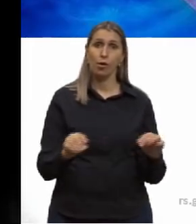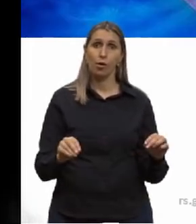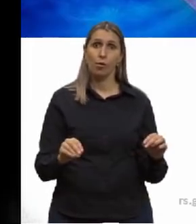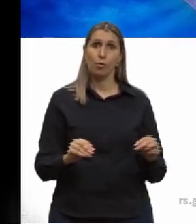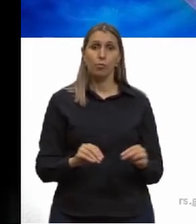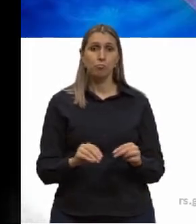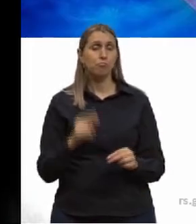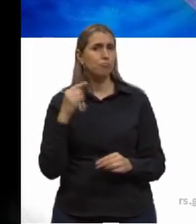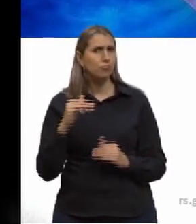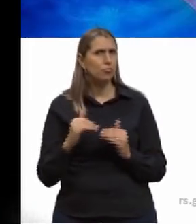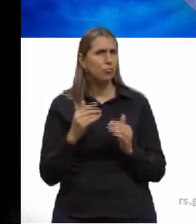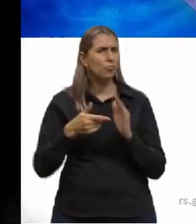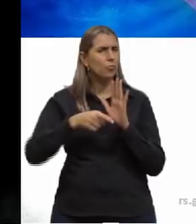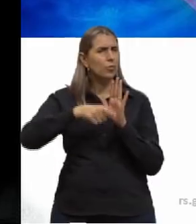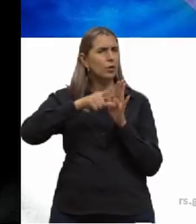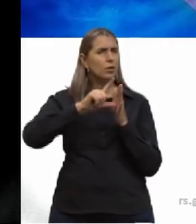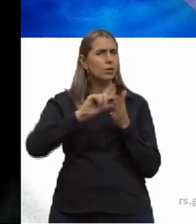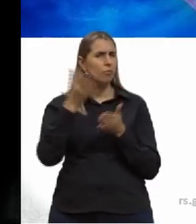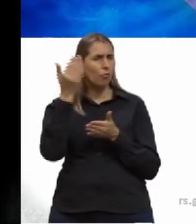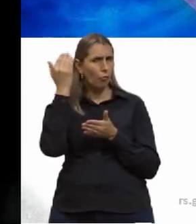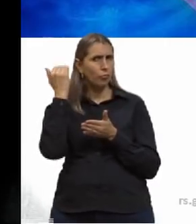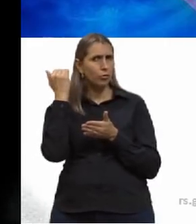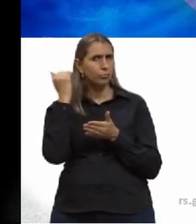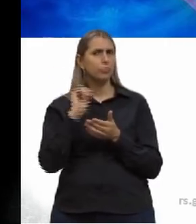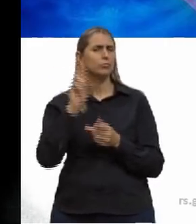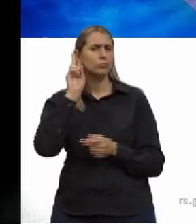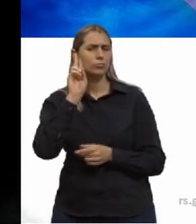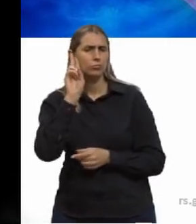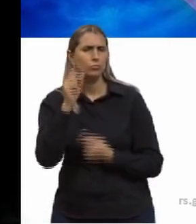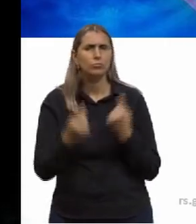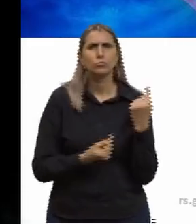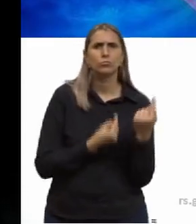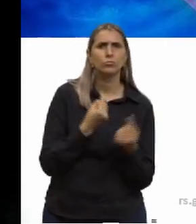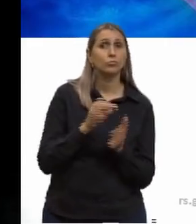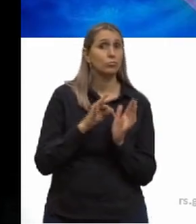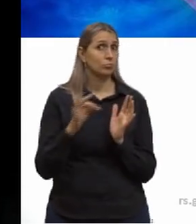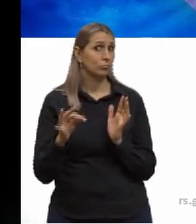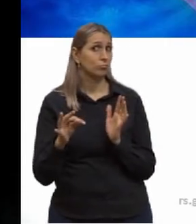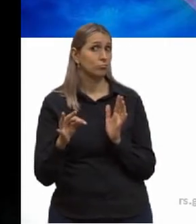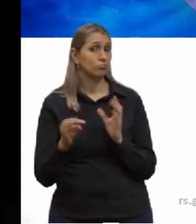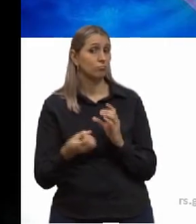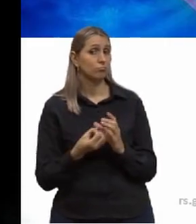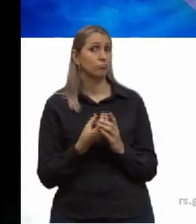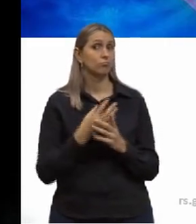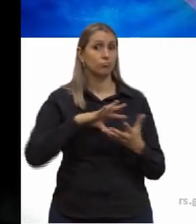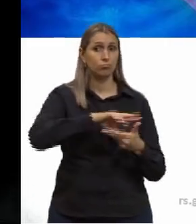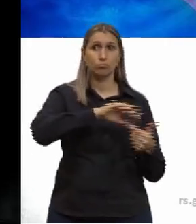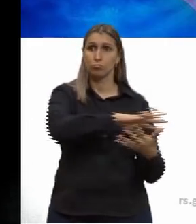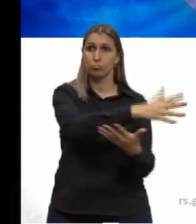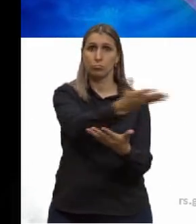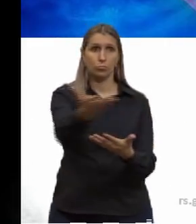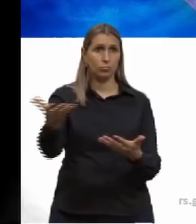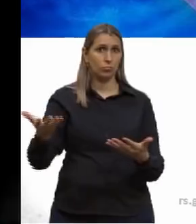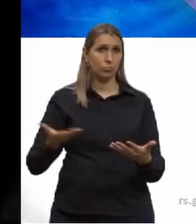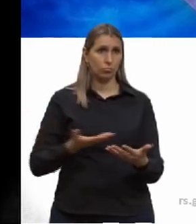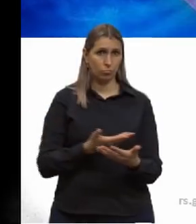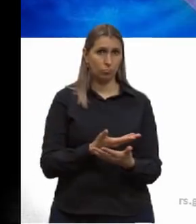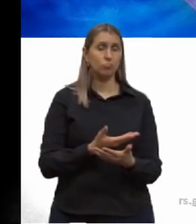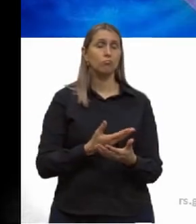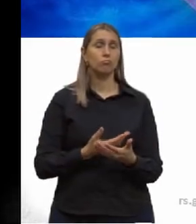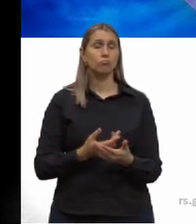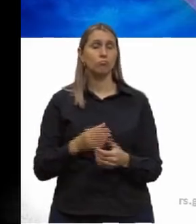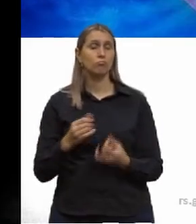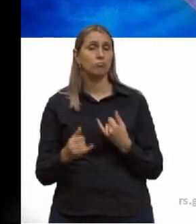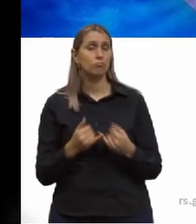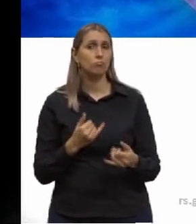um pouco para trás e lembrar aí de algumas teorias do surgimento do universo, por exemplo, e a